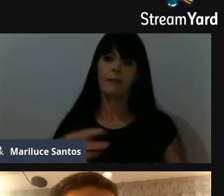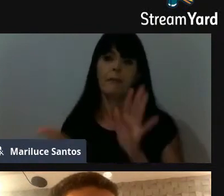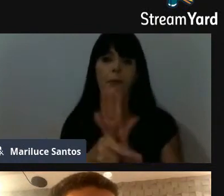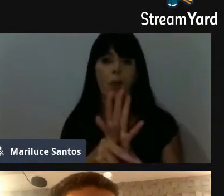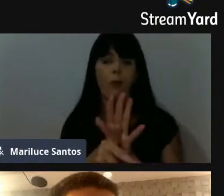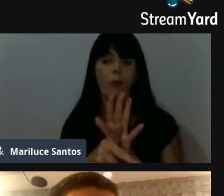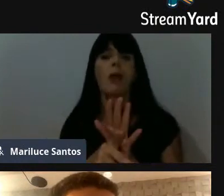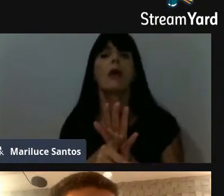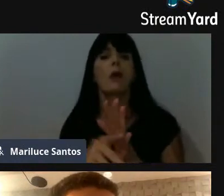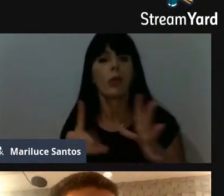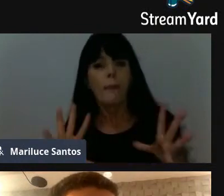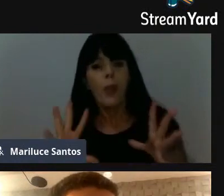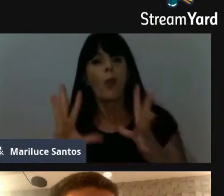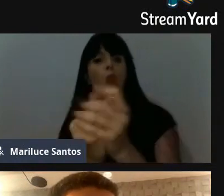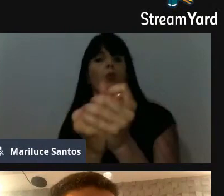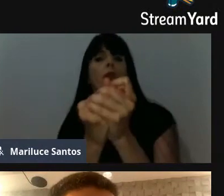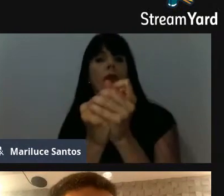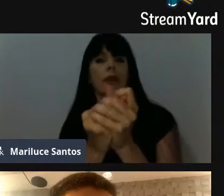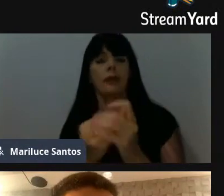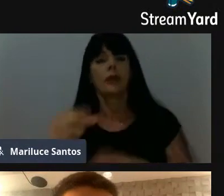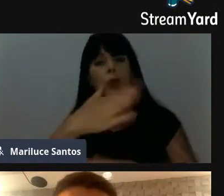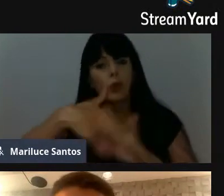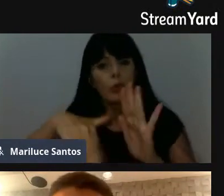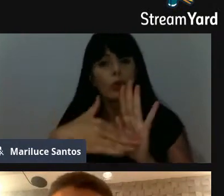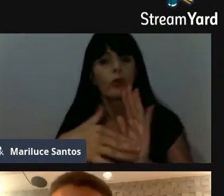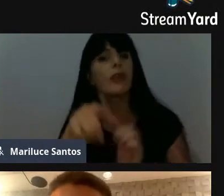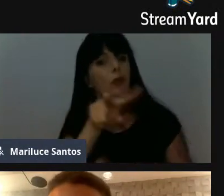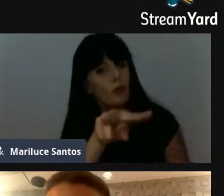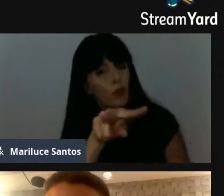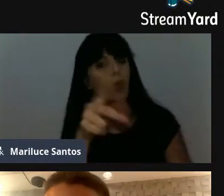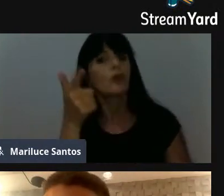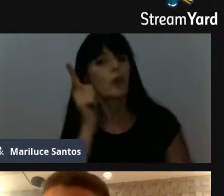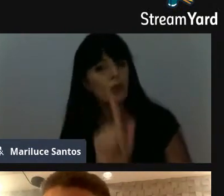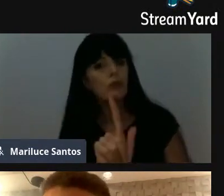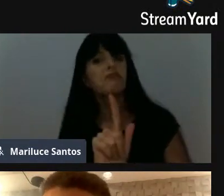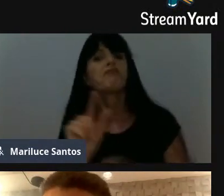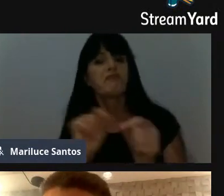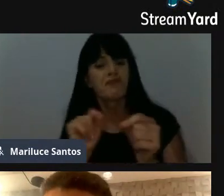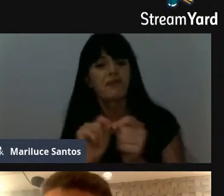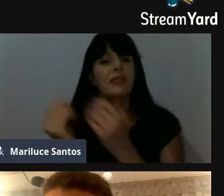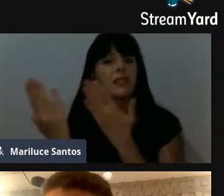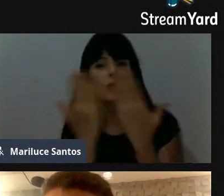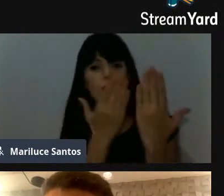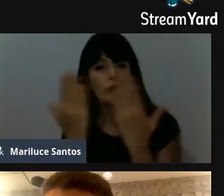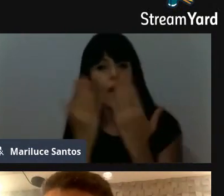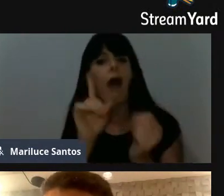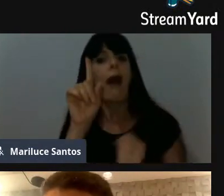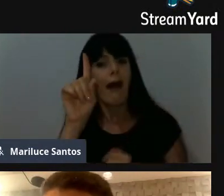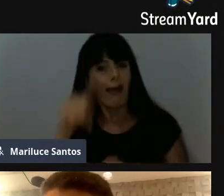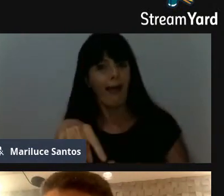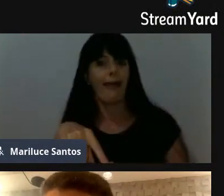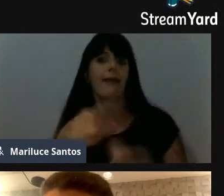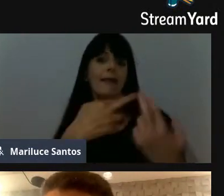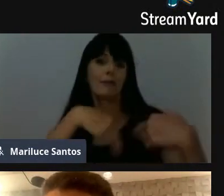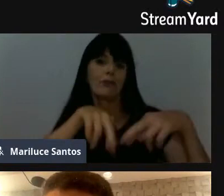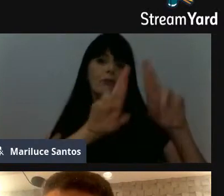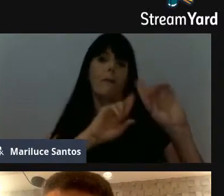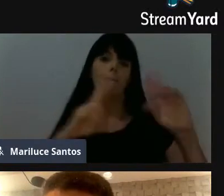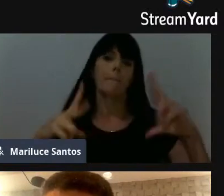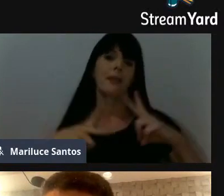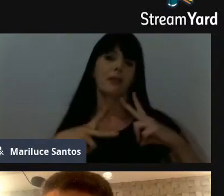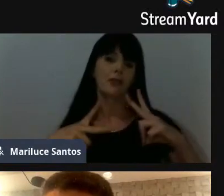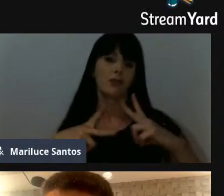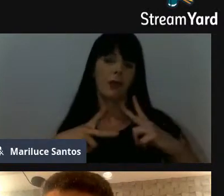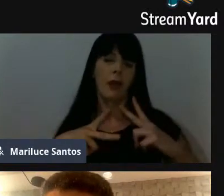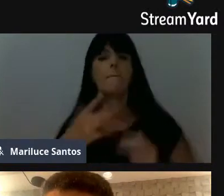o que ela tem em torno. E esses dois conseguiram fazer isso. Estudar é um compromisso pessoal de melhoramento íntimo